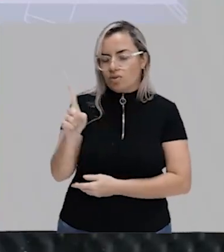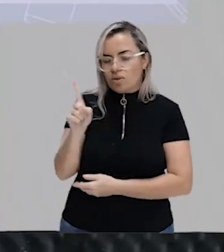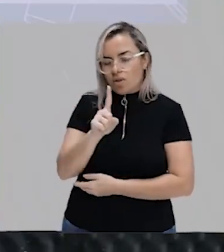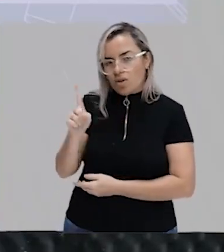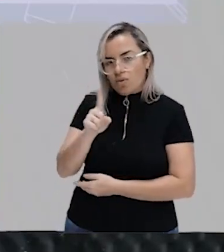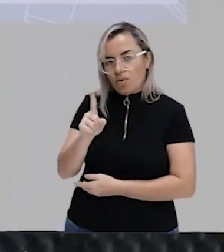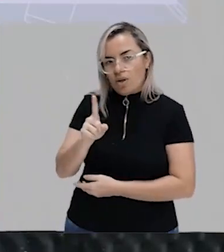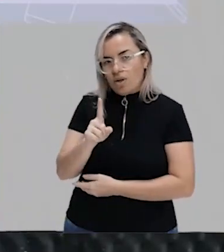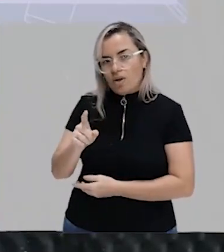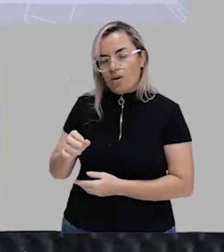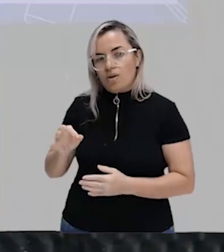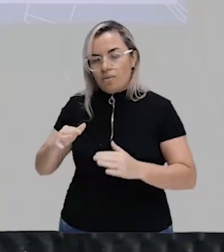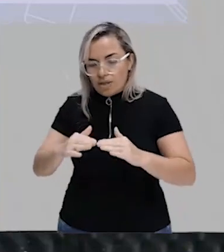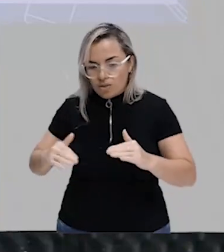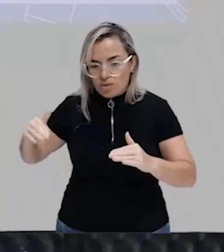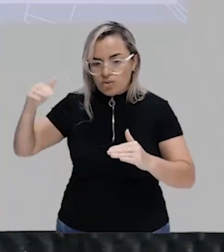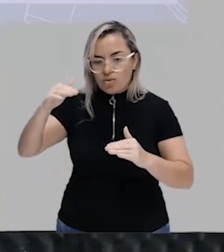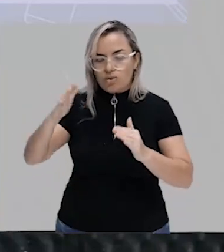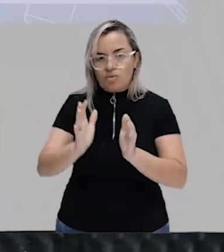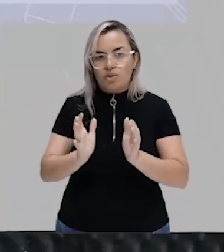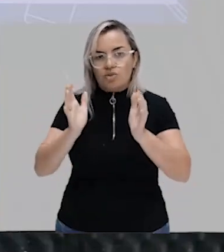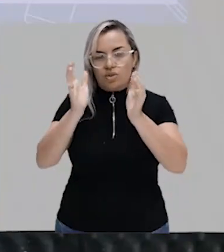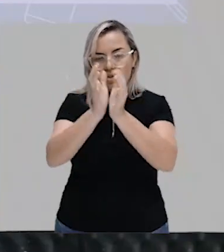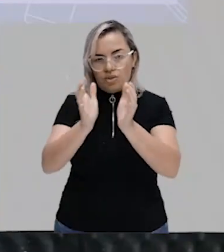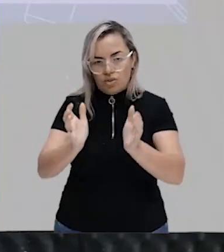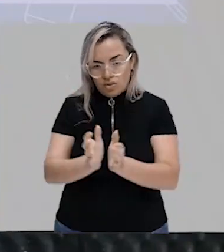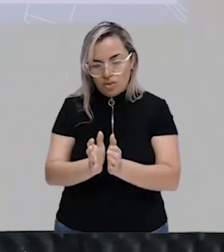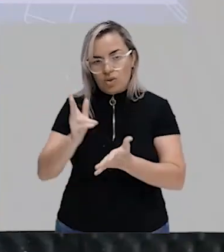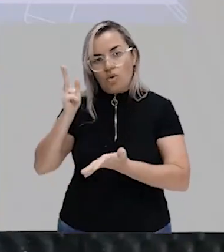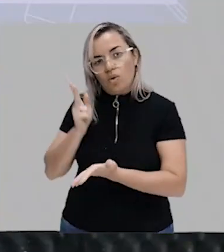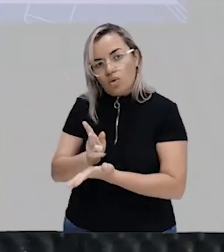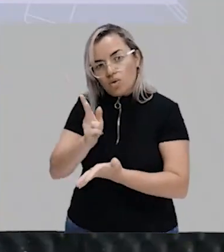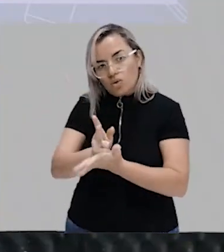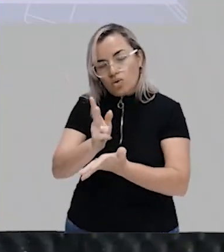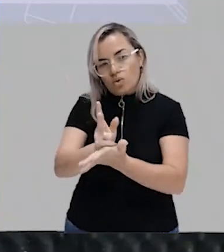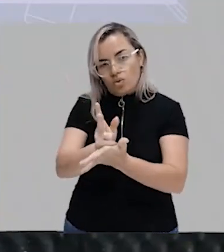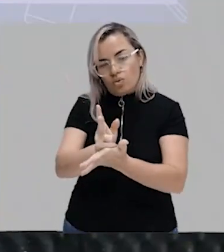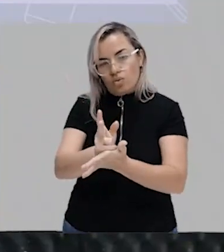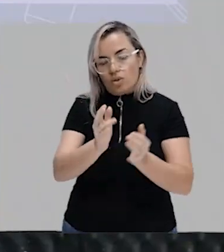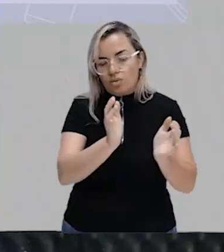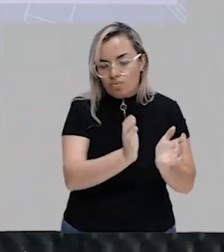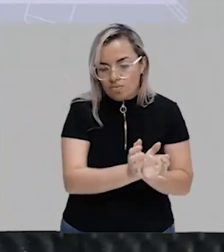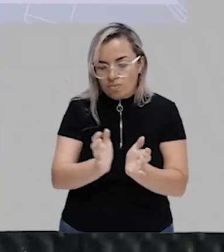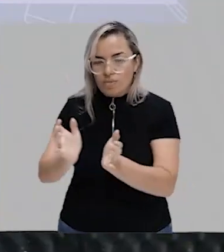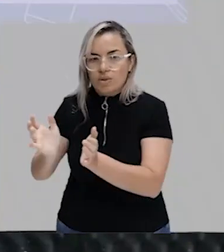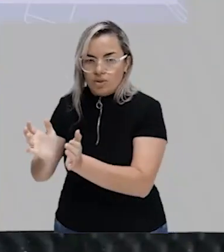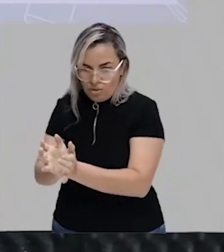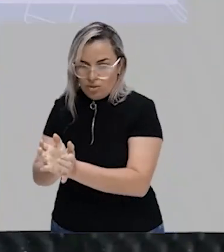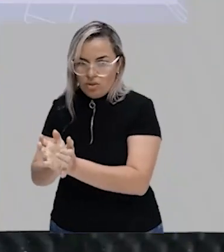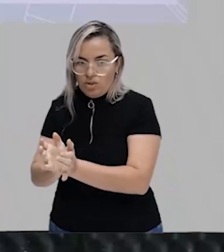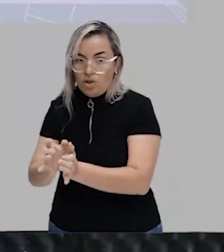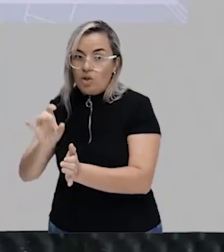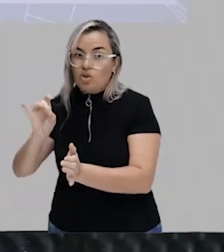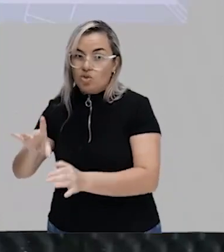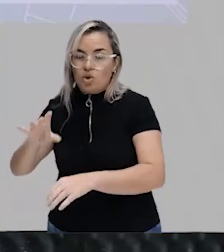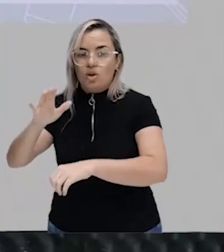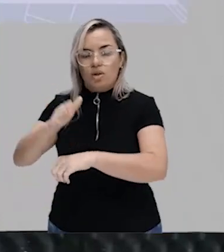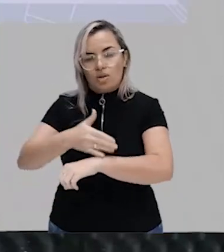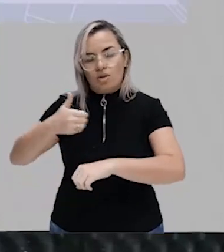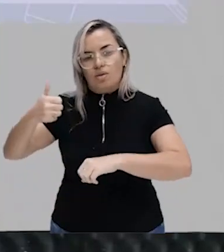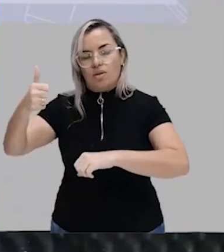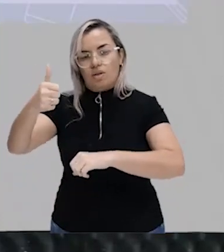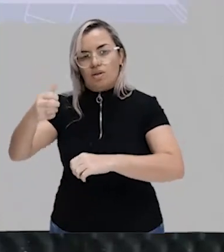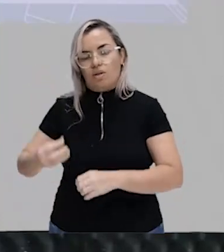subir de classe. Você continua sendo classe média, por exemplo, só que com um padrão melhor de vida. Essa